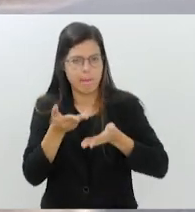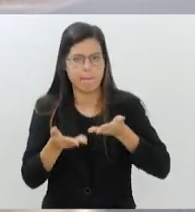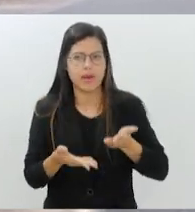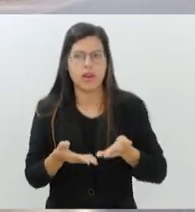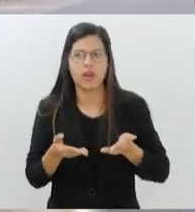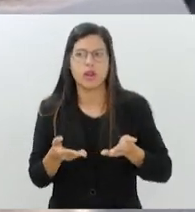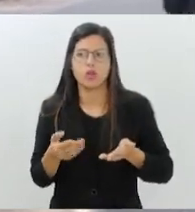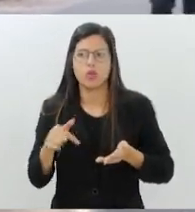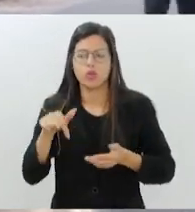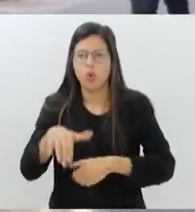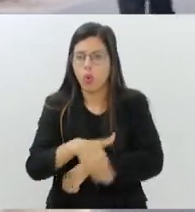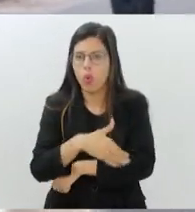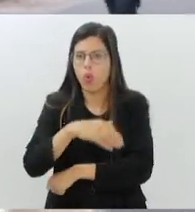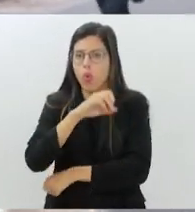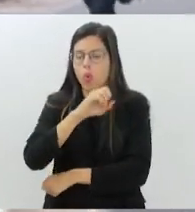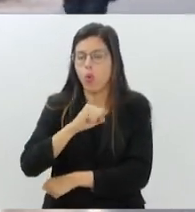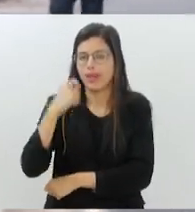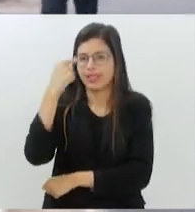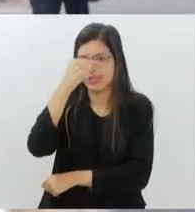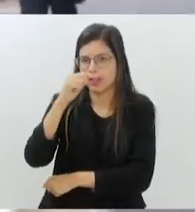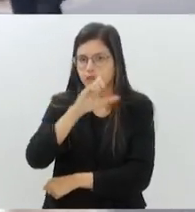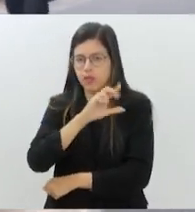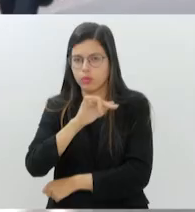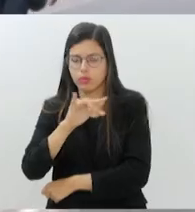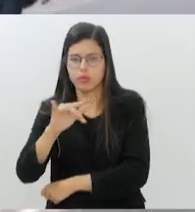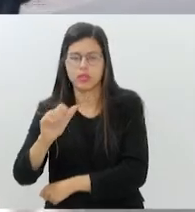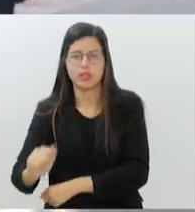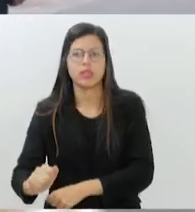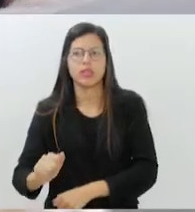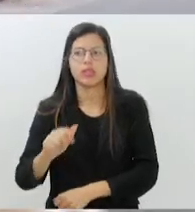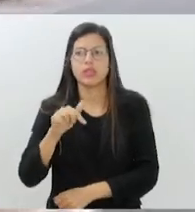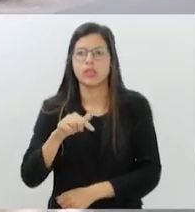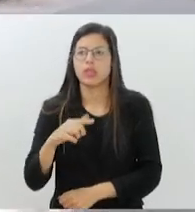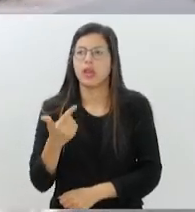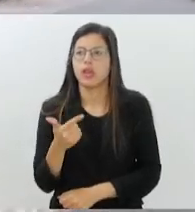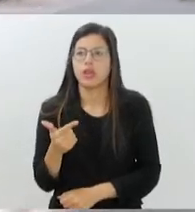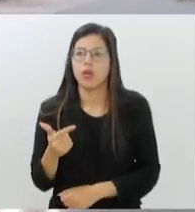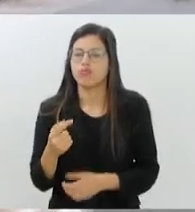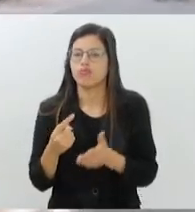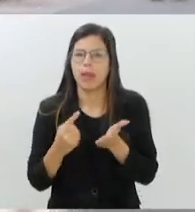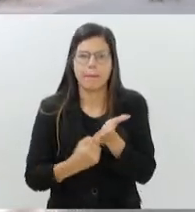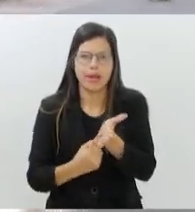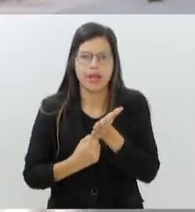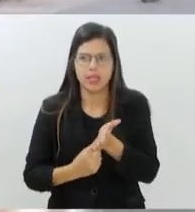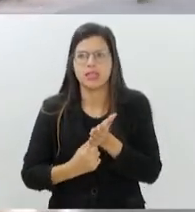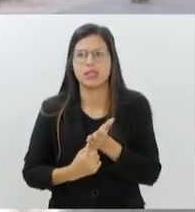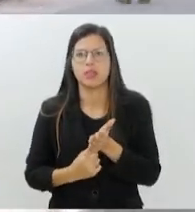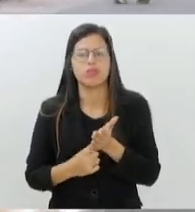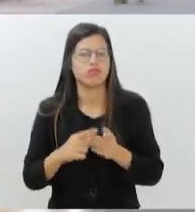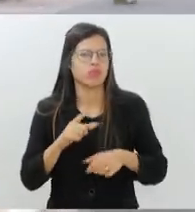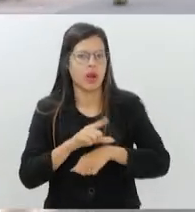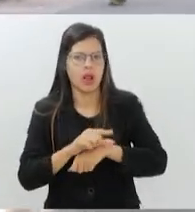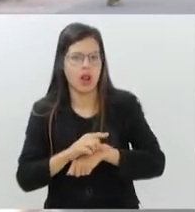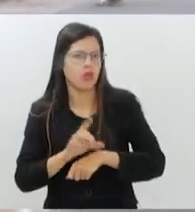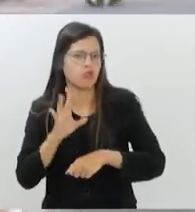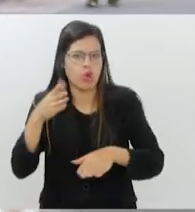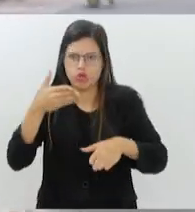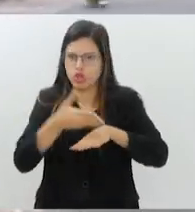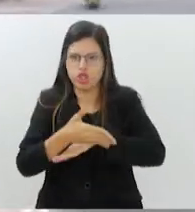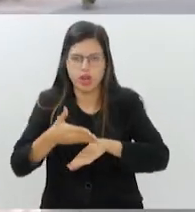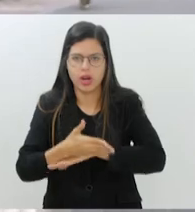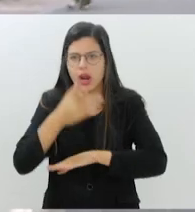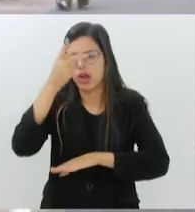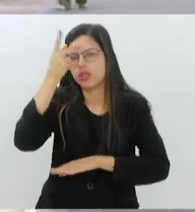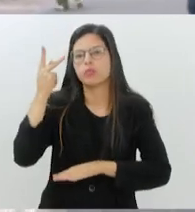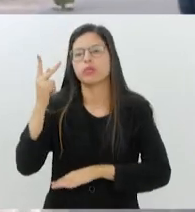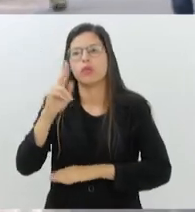Luzia, número 206. Não tem marcação de hora, é ordem de chegada, quer dizer, as pessoas vão chegando, vão se acumulando e vão sendo atendidas